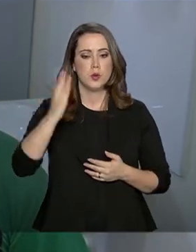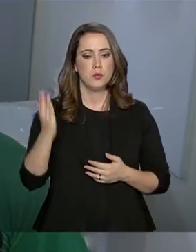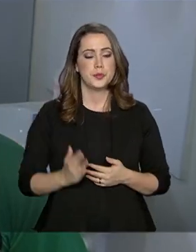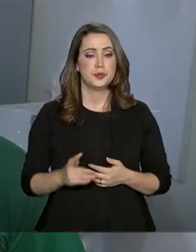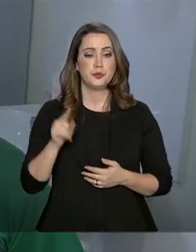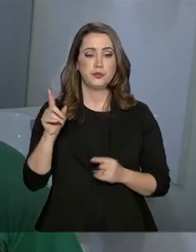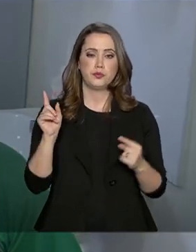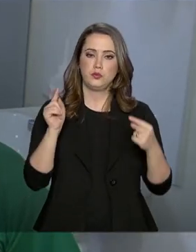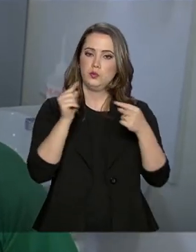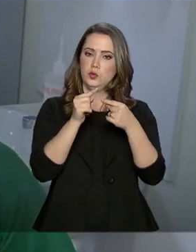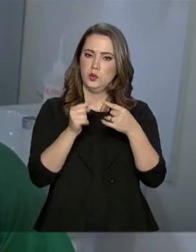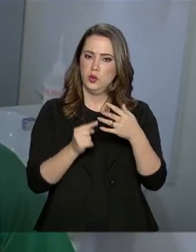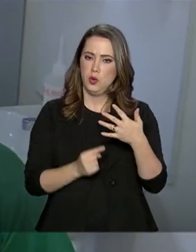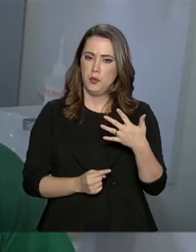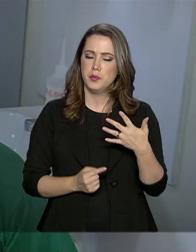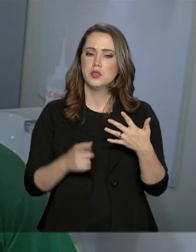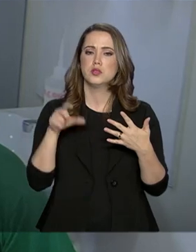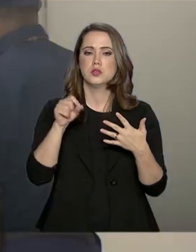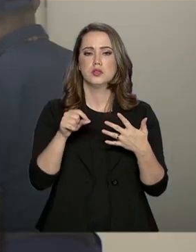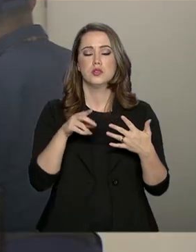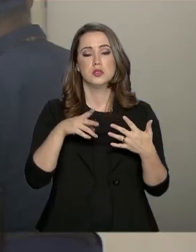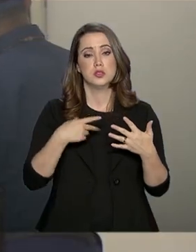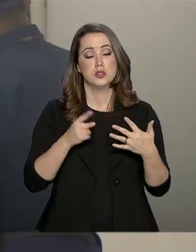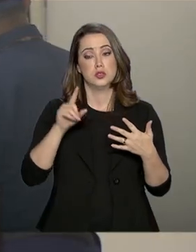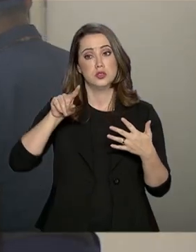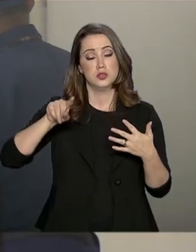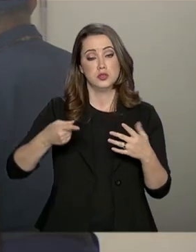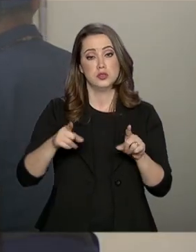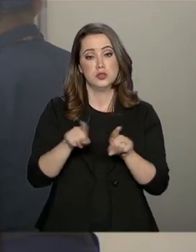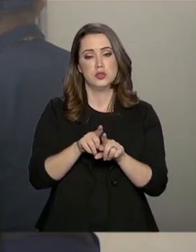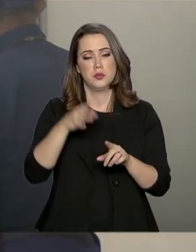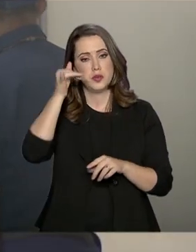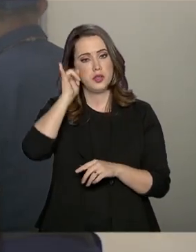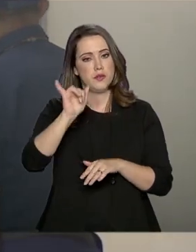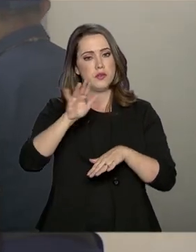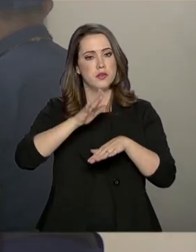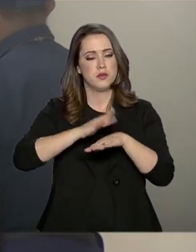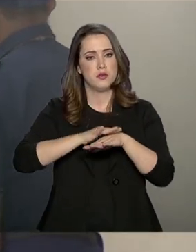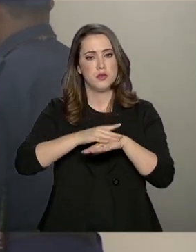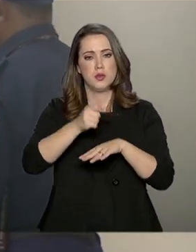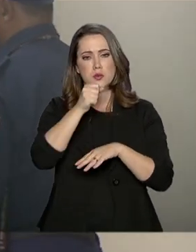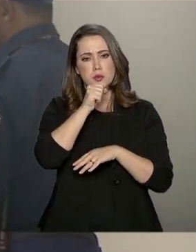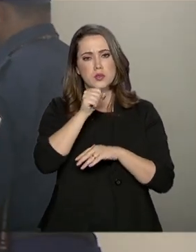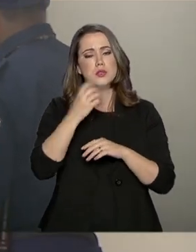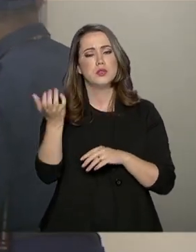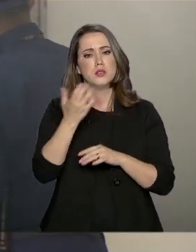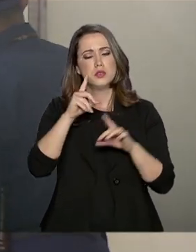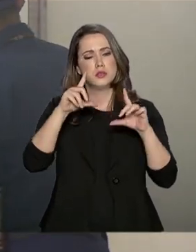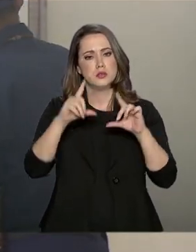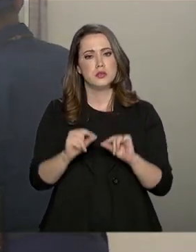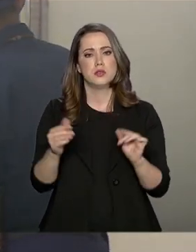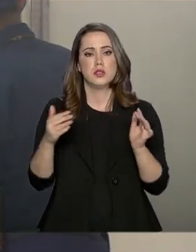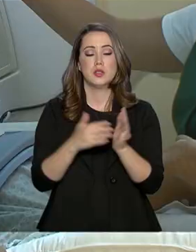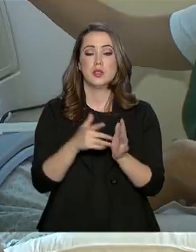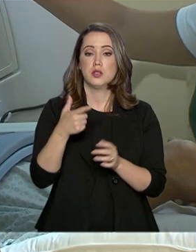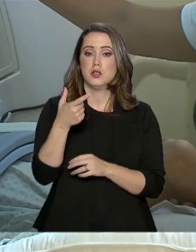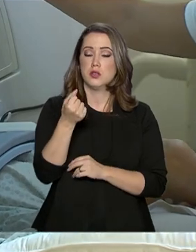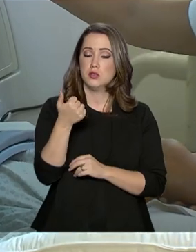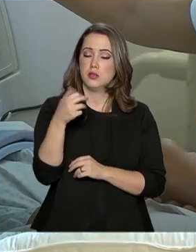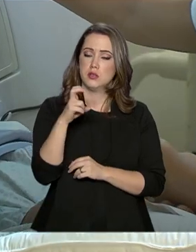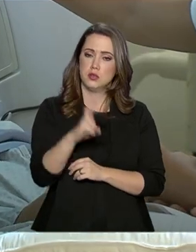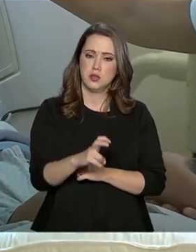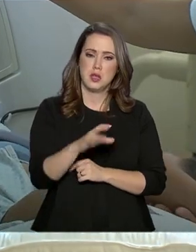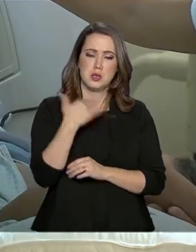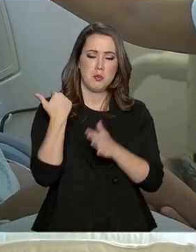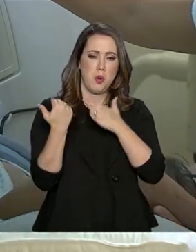atingiu as metas dos Objetivos do Milênio de Combate à Tuberculose, que previa reduzir até 2015 os